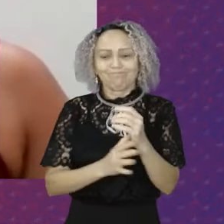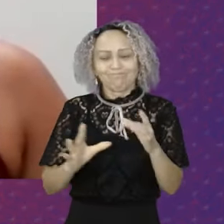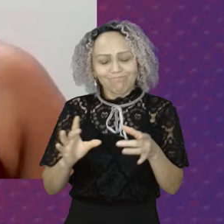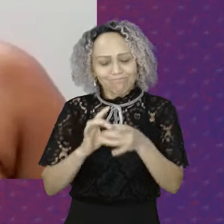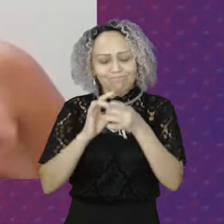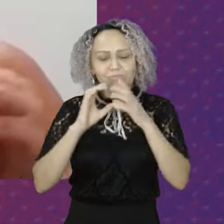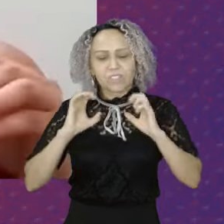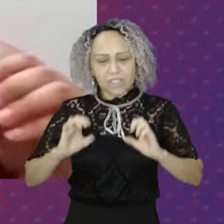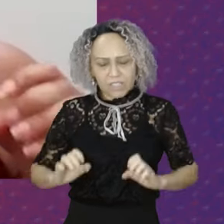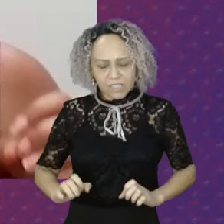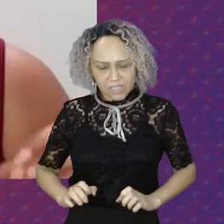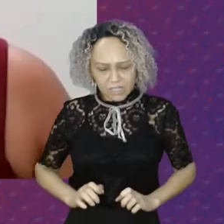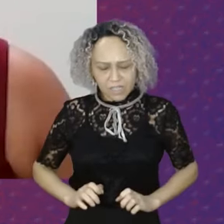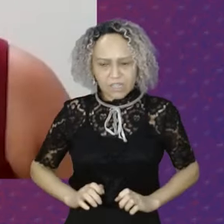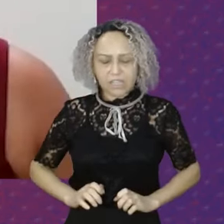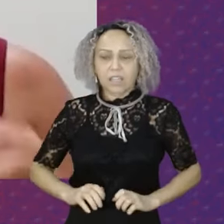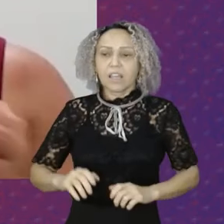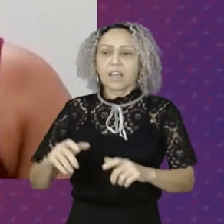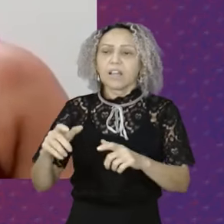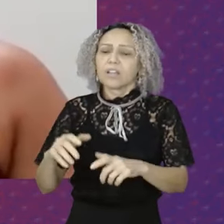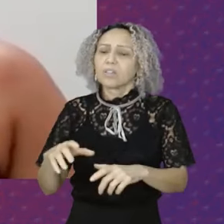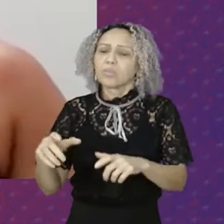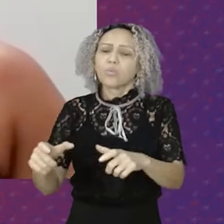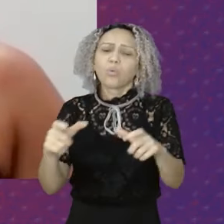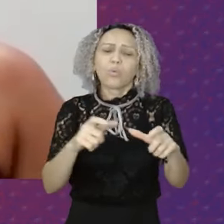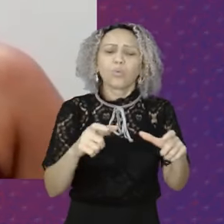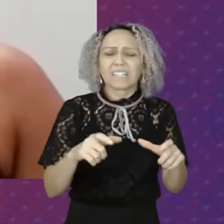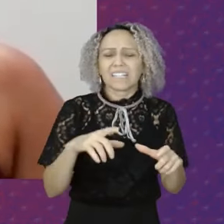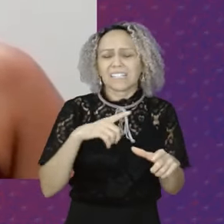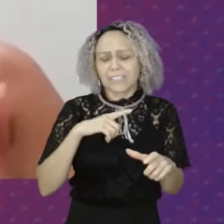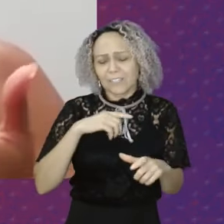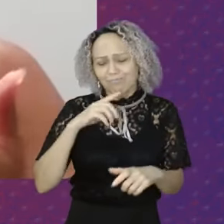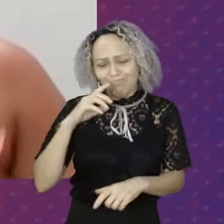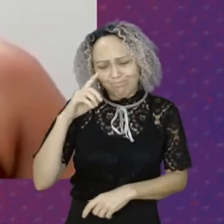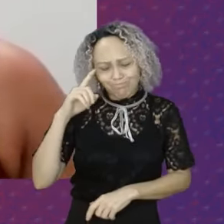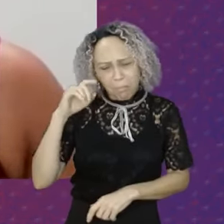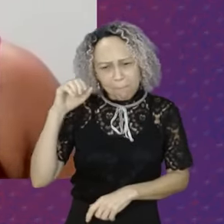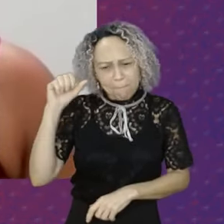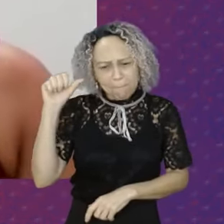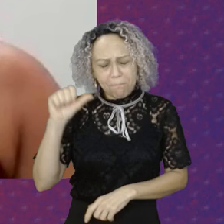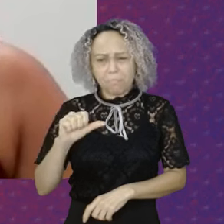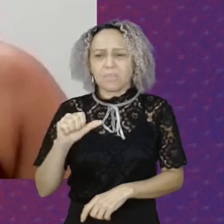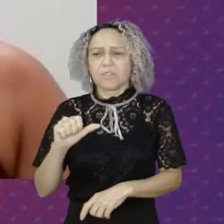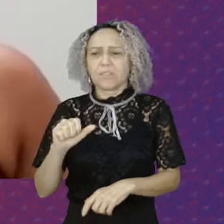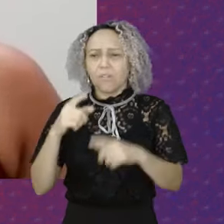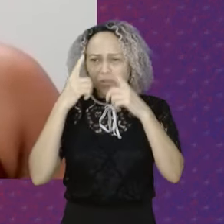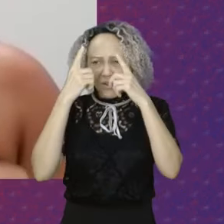territórios De alto índice De violência E vulnerabilidade social O terceiro é De políticas